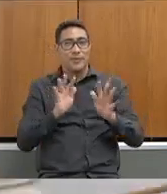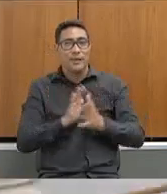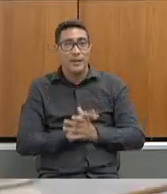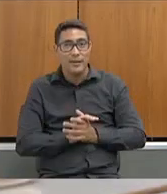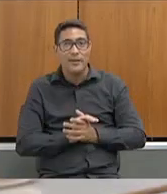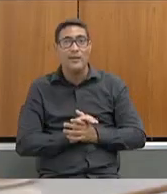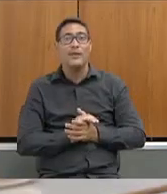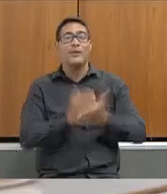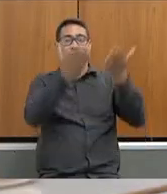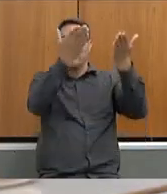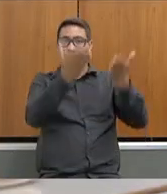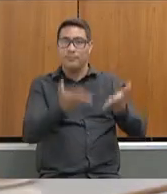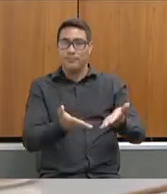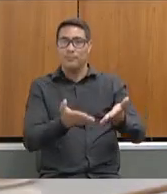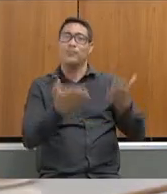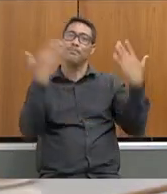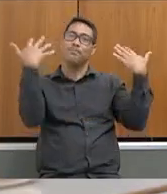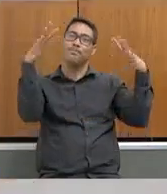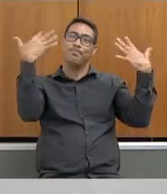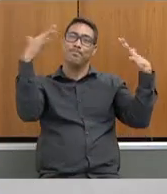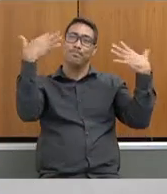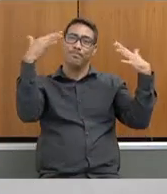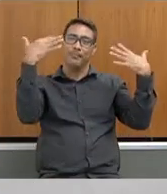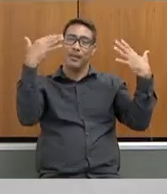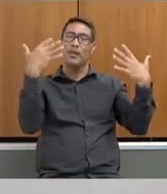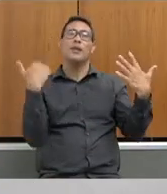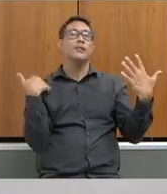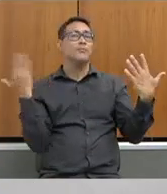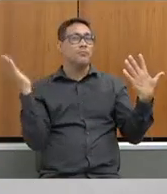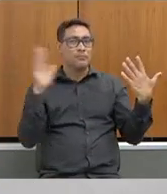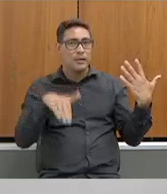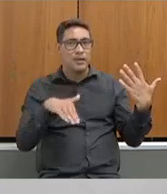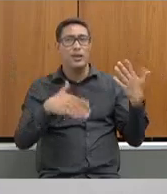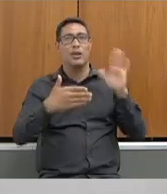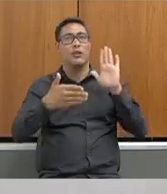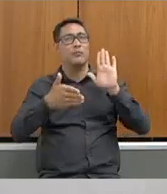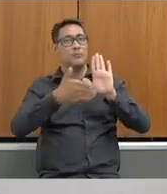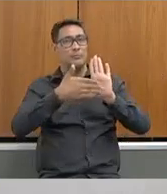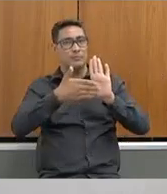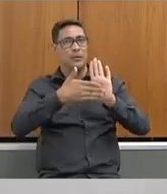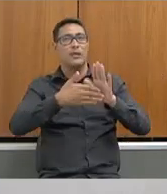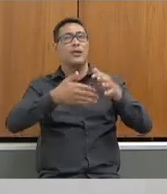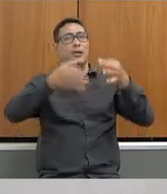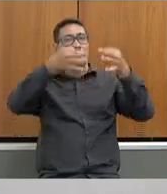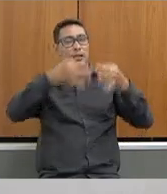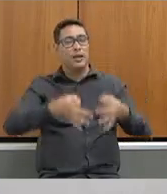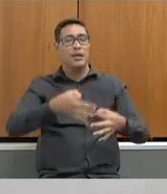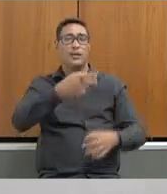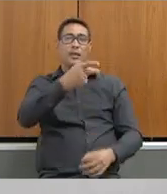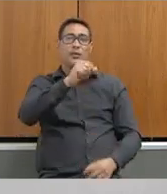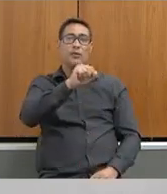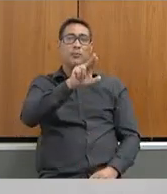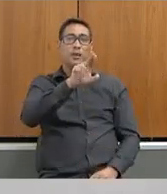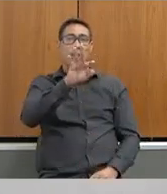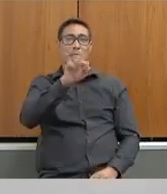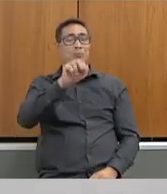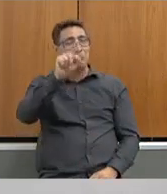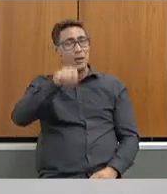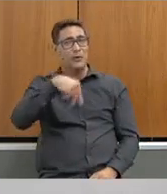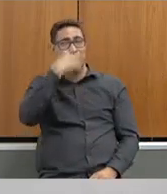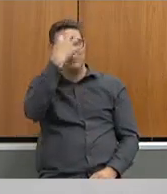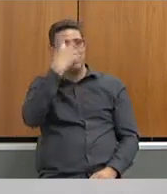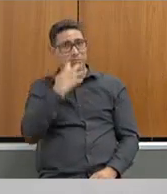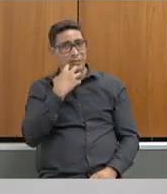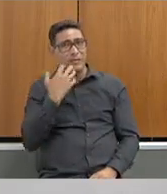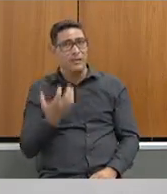está de parabéns, trazendo aqui uma pauta correta, trazendo uma pauta séria. E o que